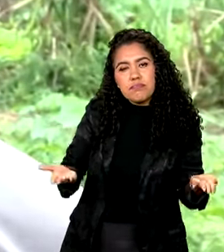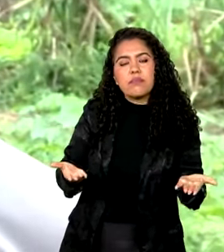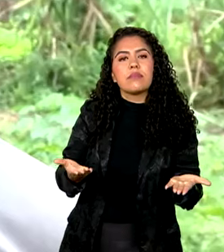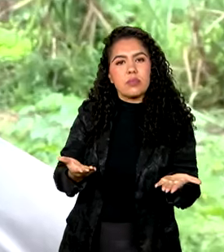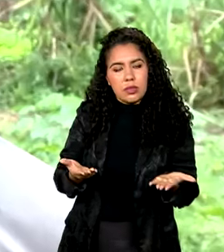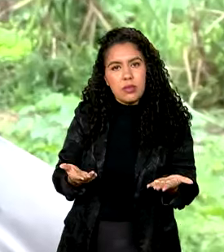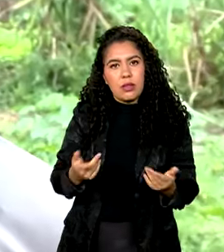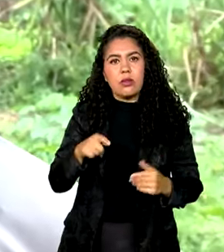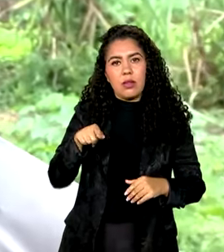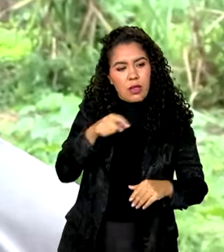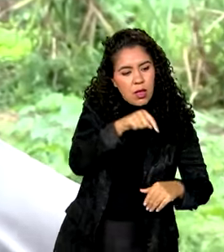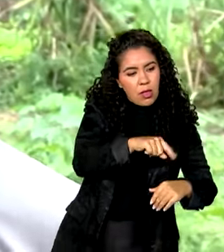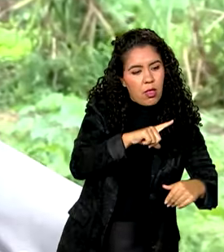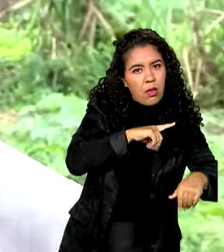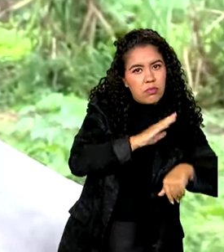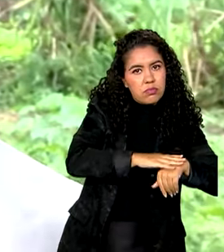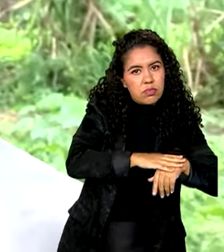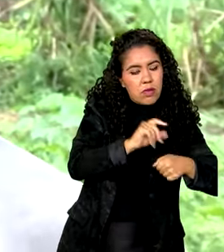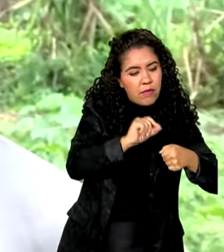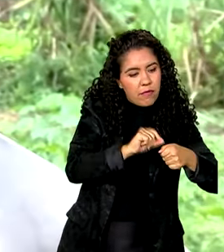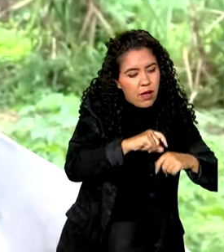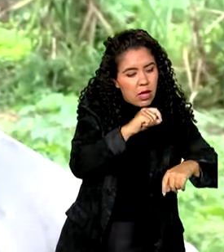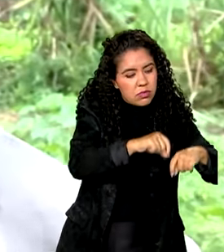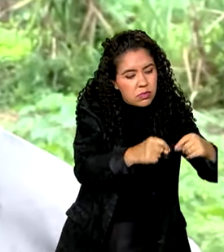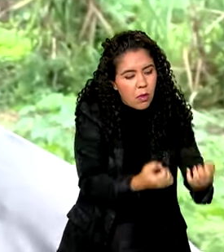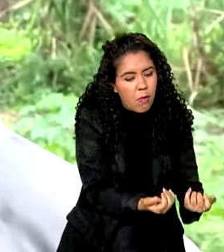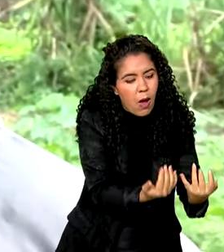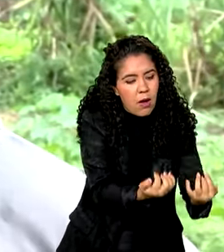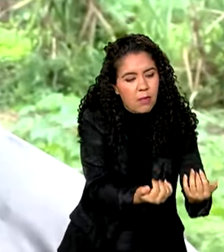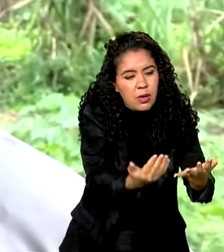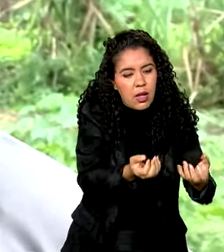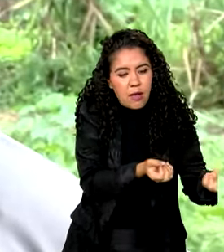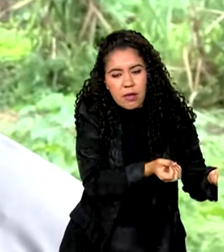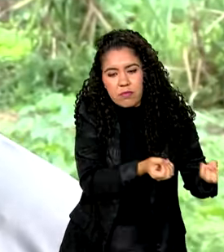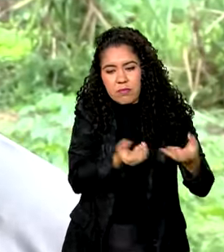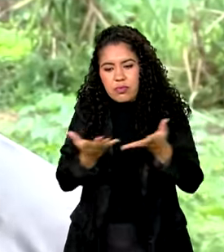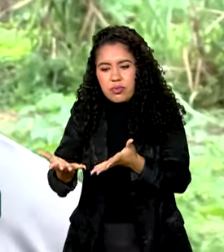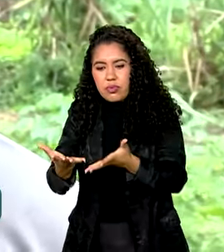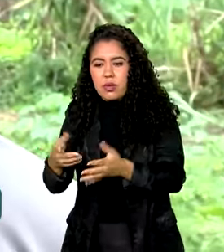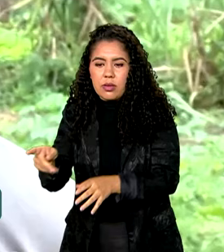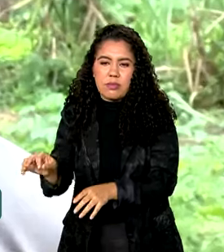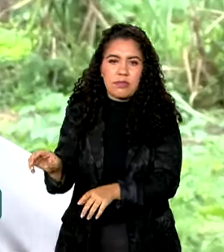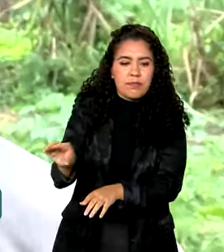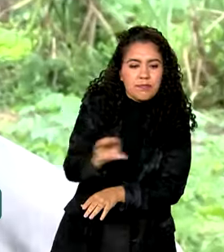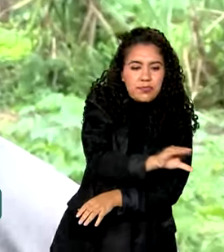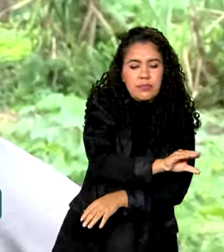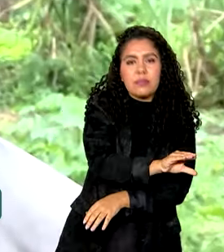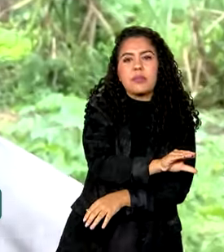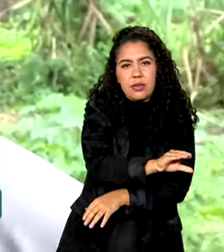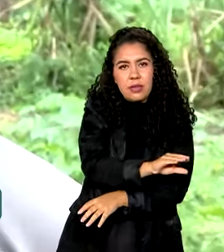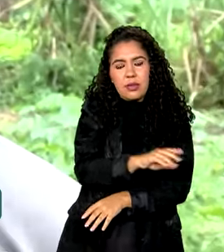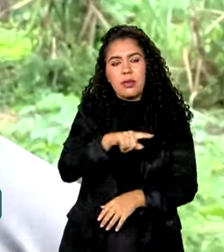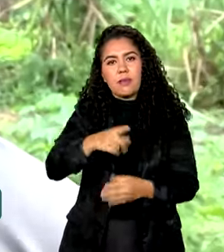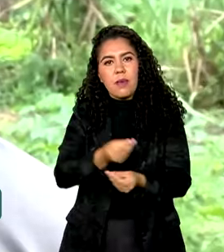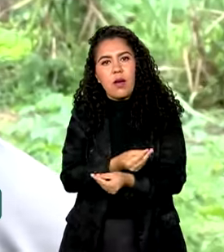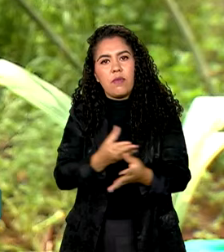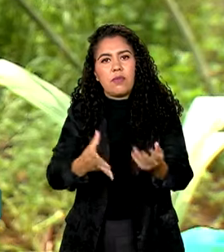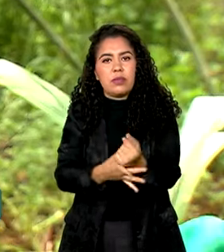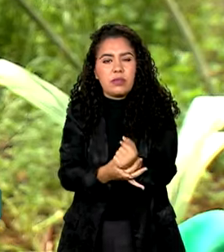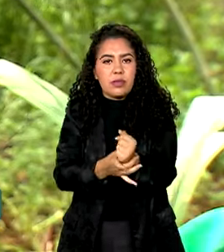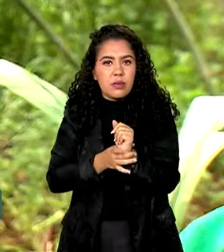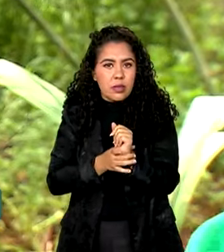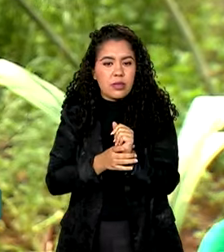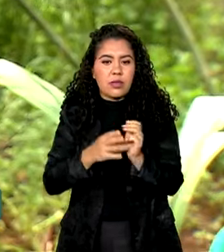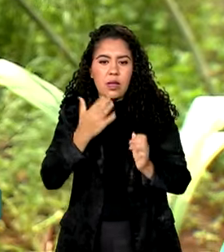comprando o seu produto e fornece as pessoas que estão necessitadas de se alimentar, que são as pessoas que estão em segurança alimentar.